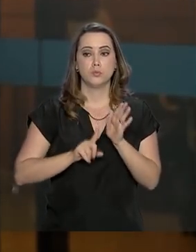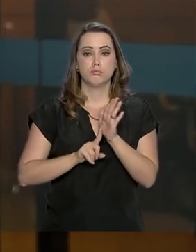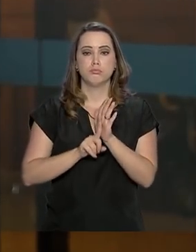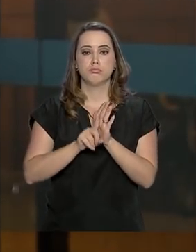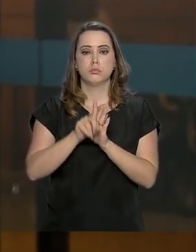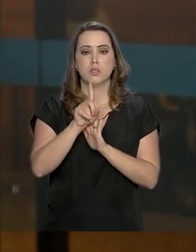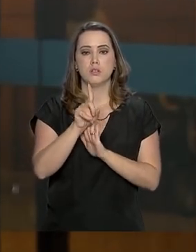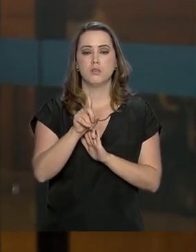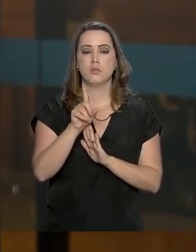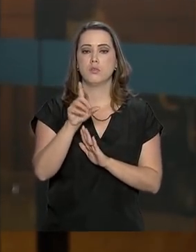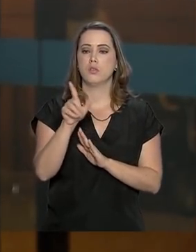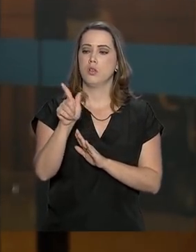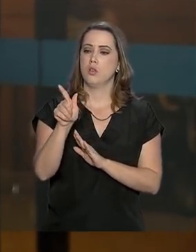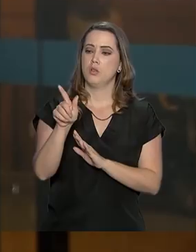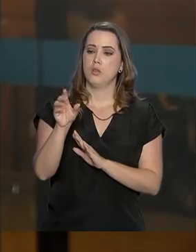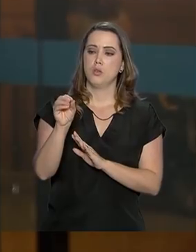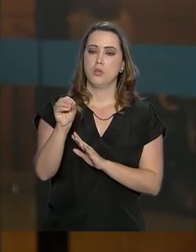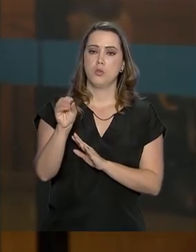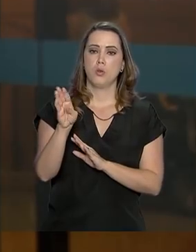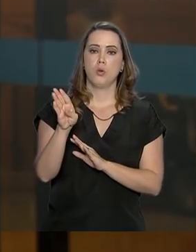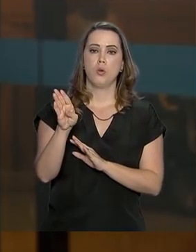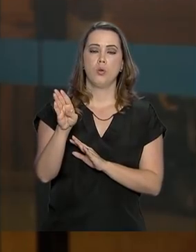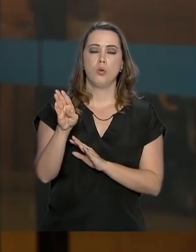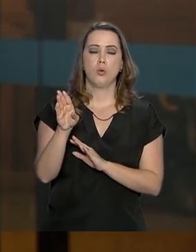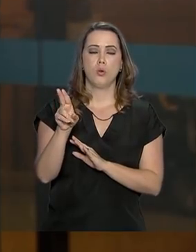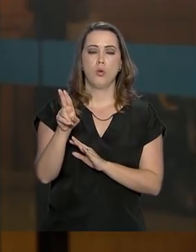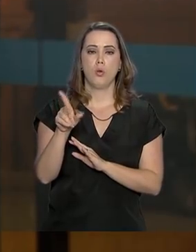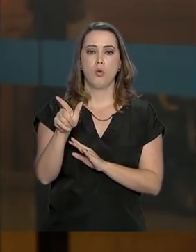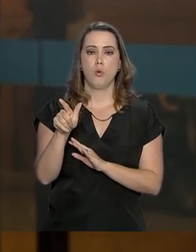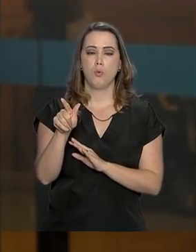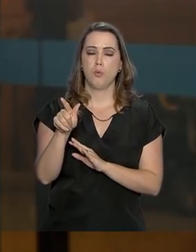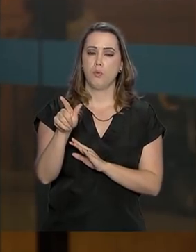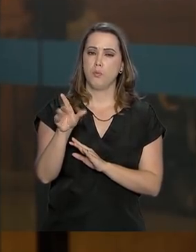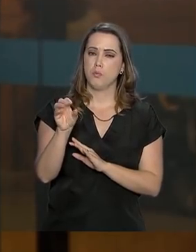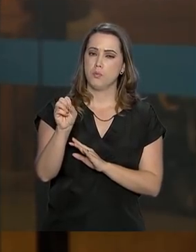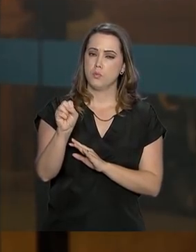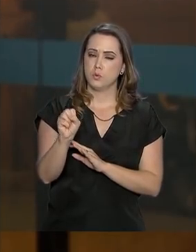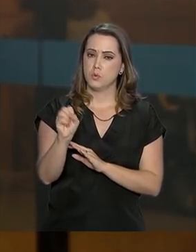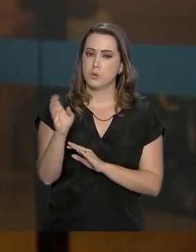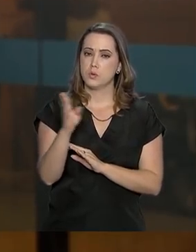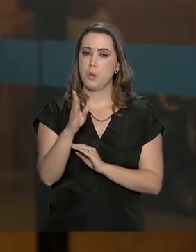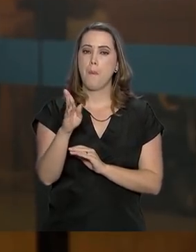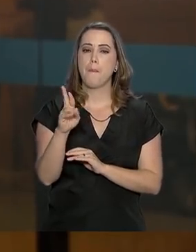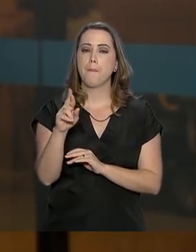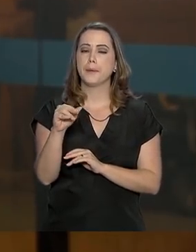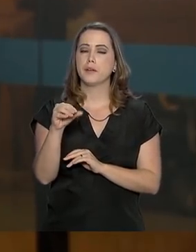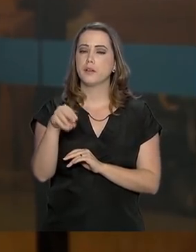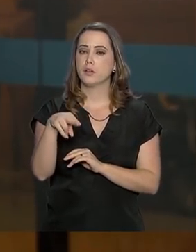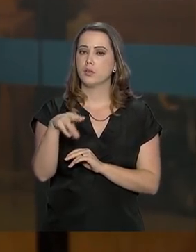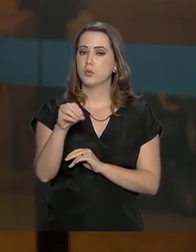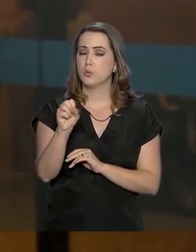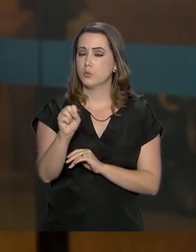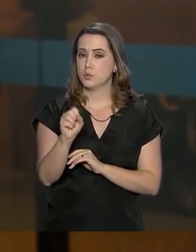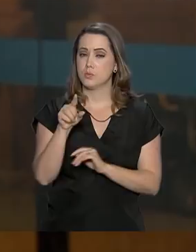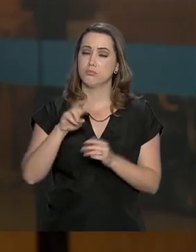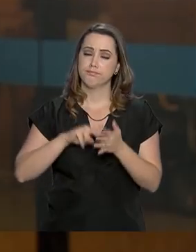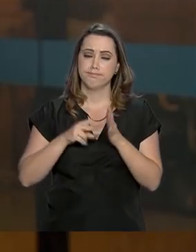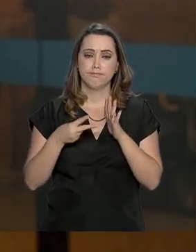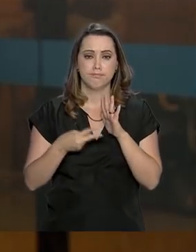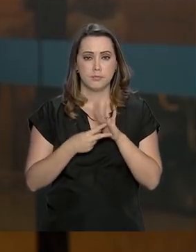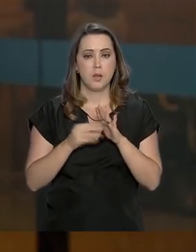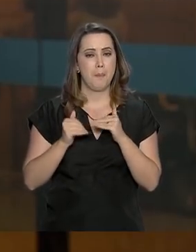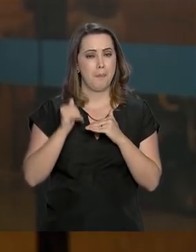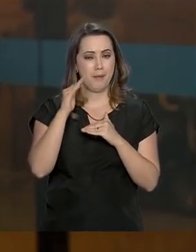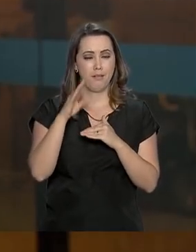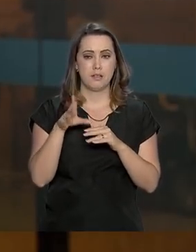número de glóbulos brancos, o que poderia significar sinais de infecção. A equipe médica passou então a